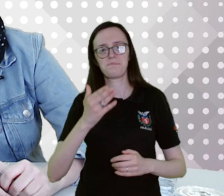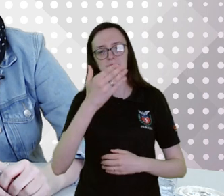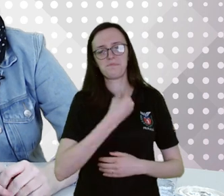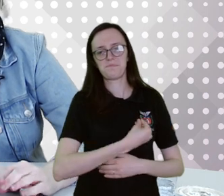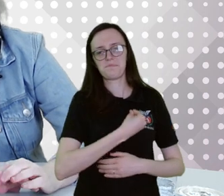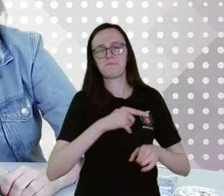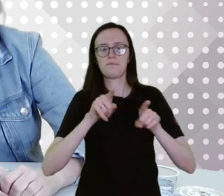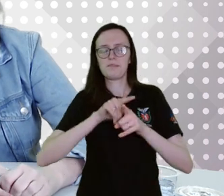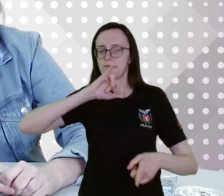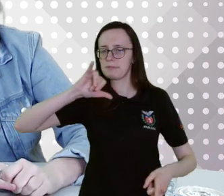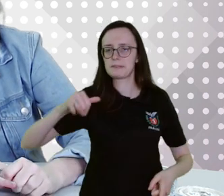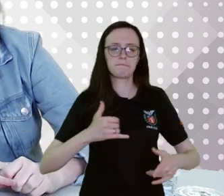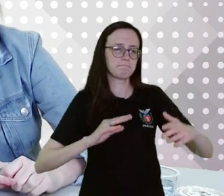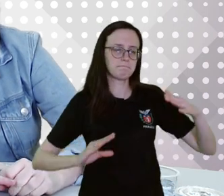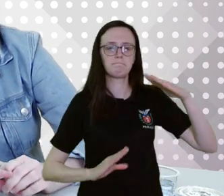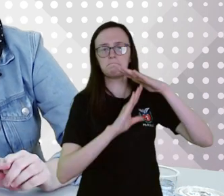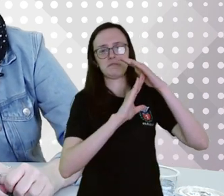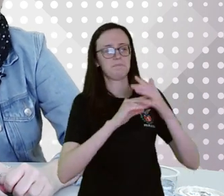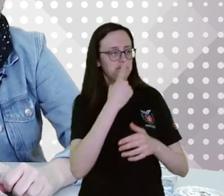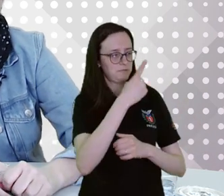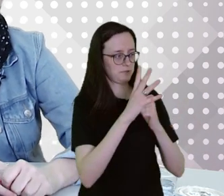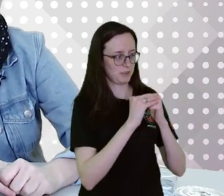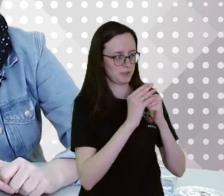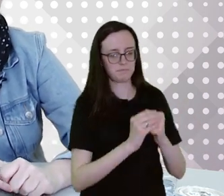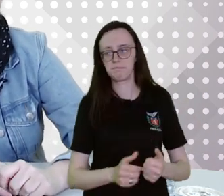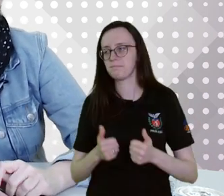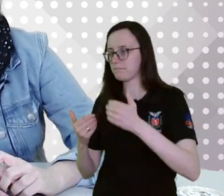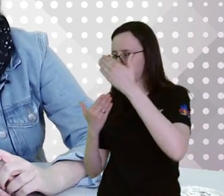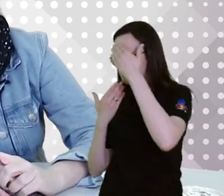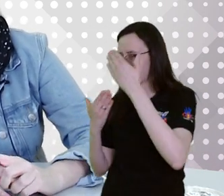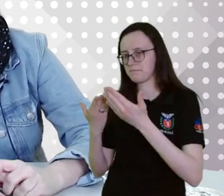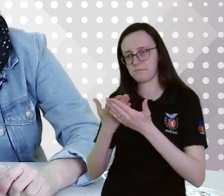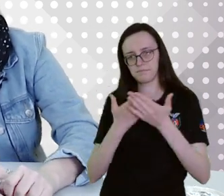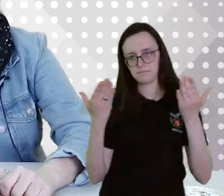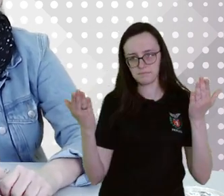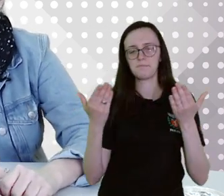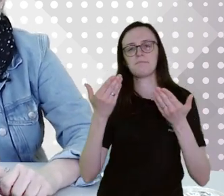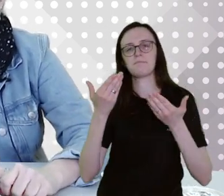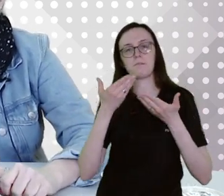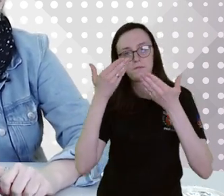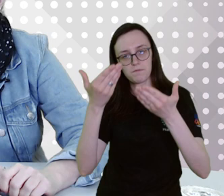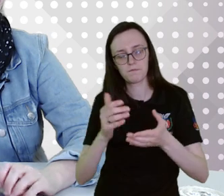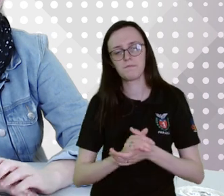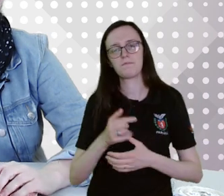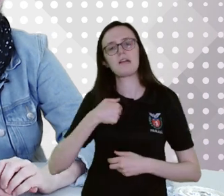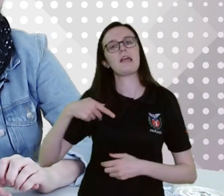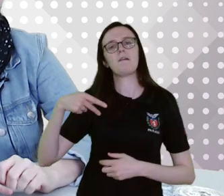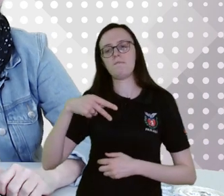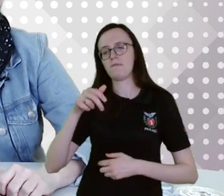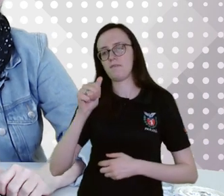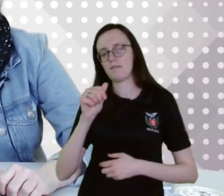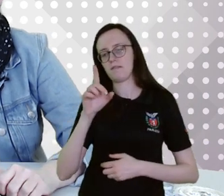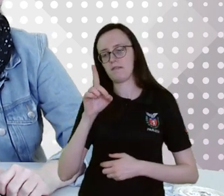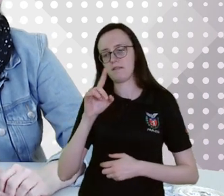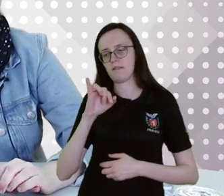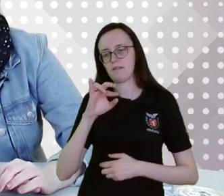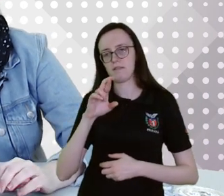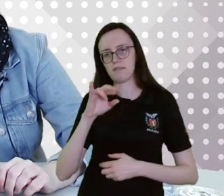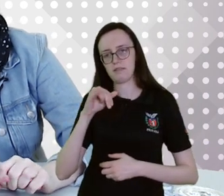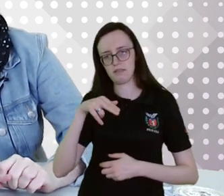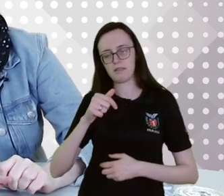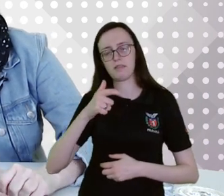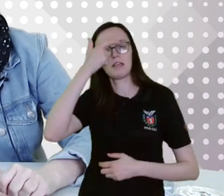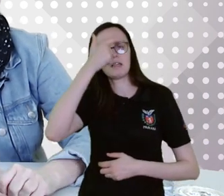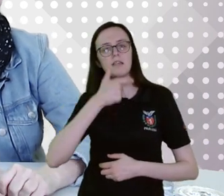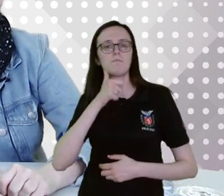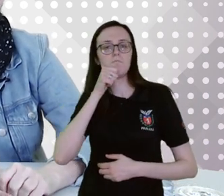presença e aproveitando o máximo do seu conhecimento. Obrigada a vocês pelo convite. Eu sou a professora Adriana, eu sou uma mulher